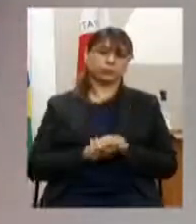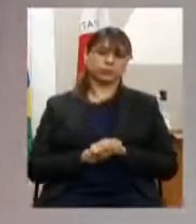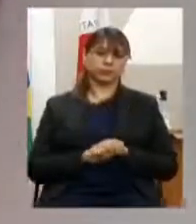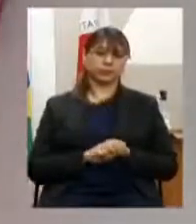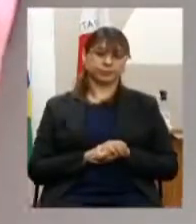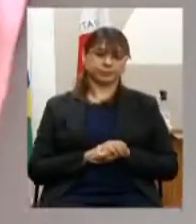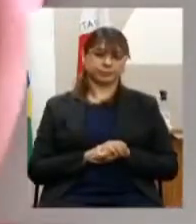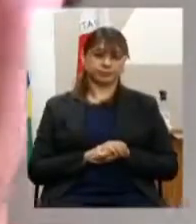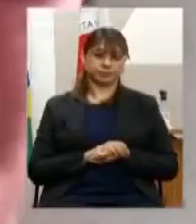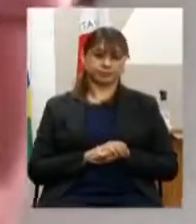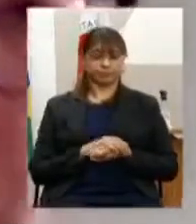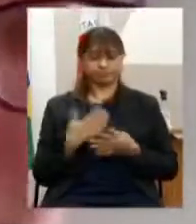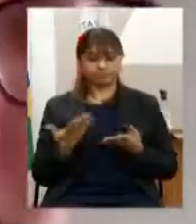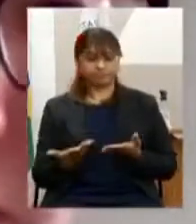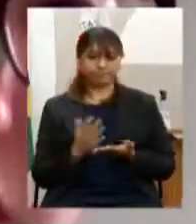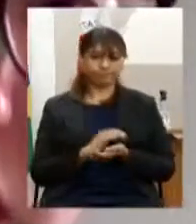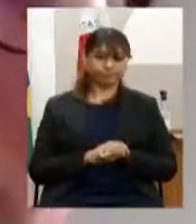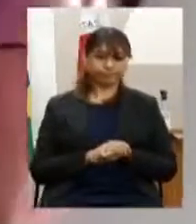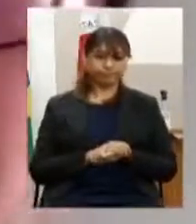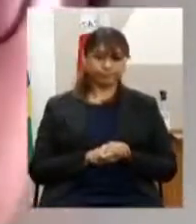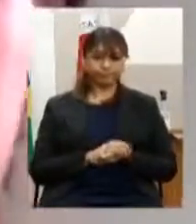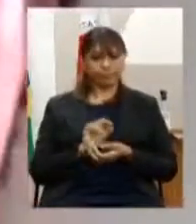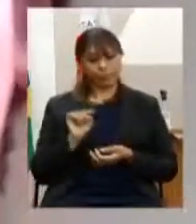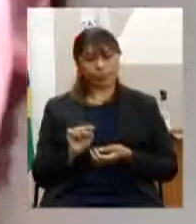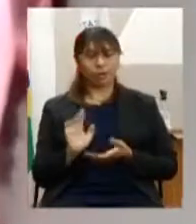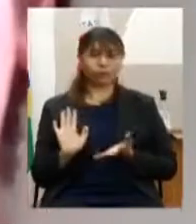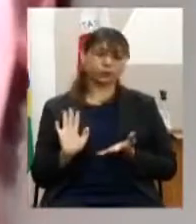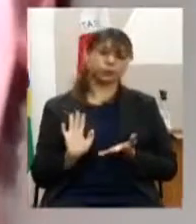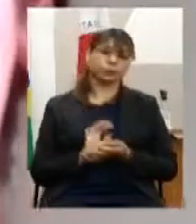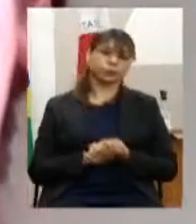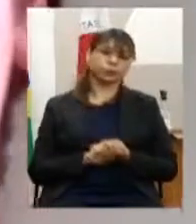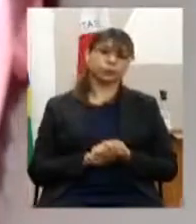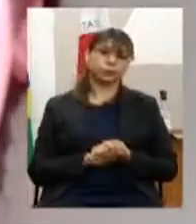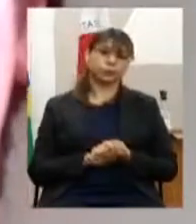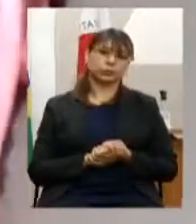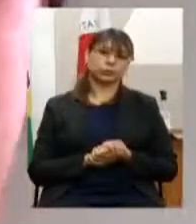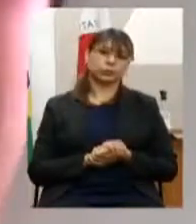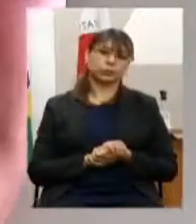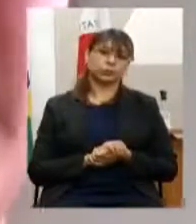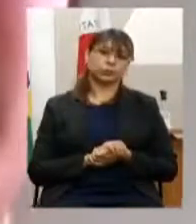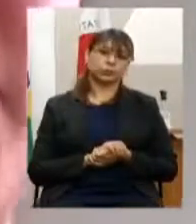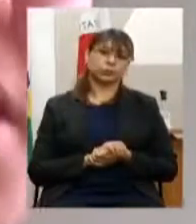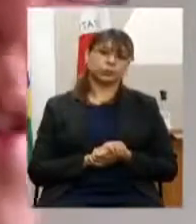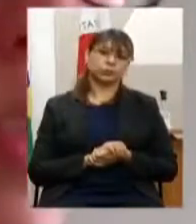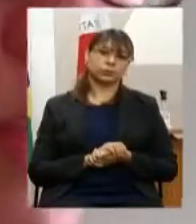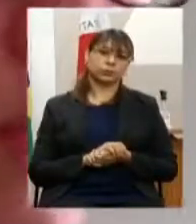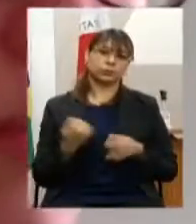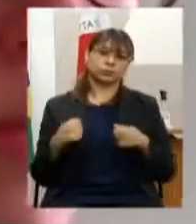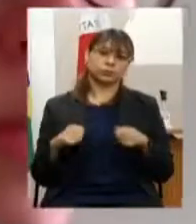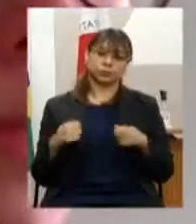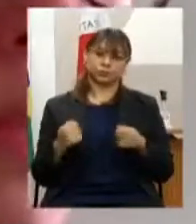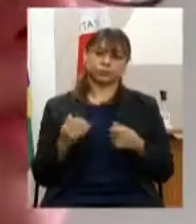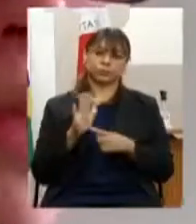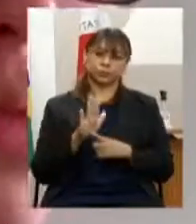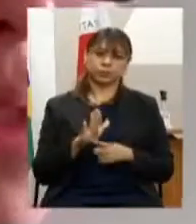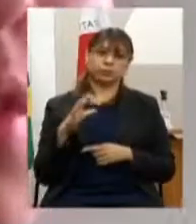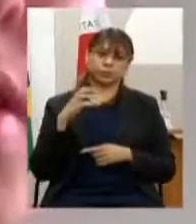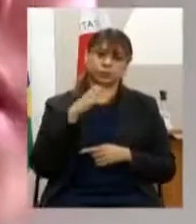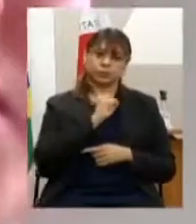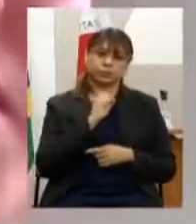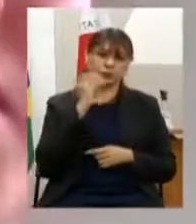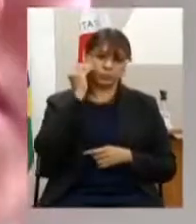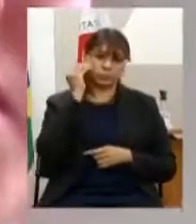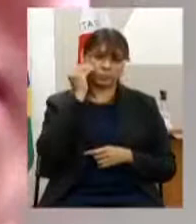enfim é isso tentei apresentar bem brevemente o nosso